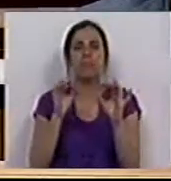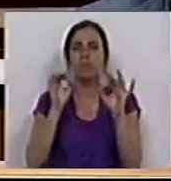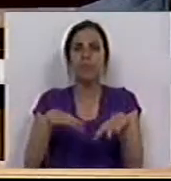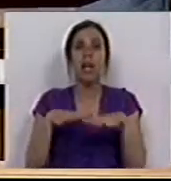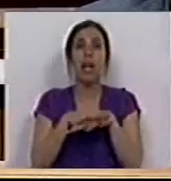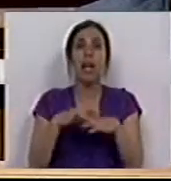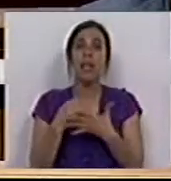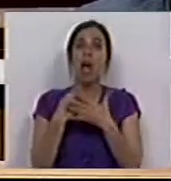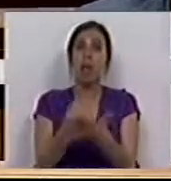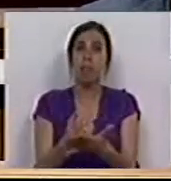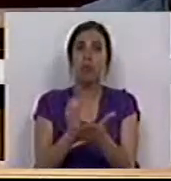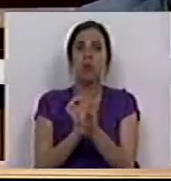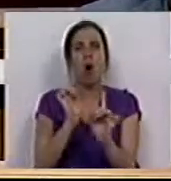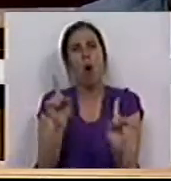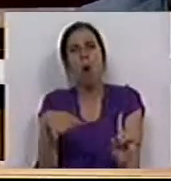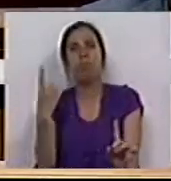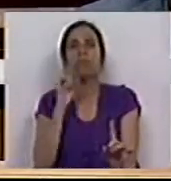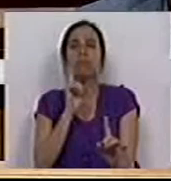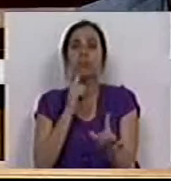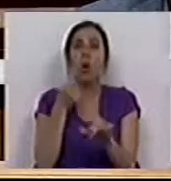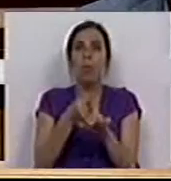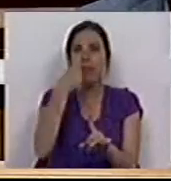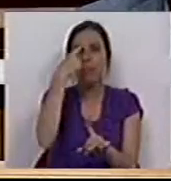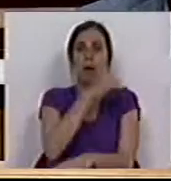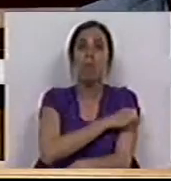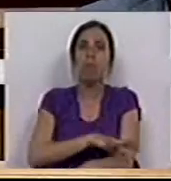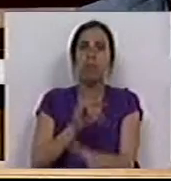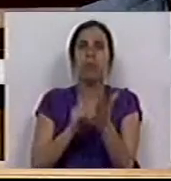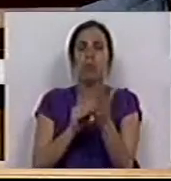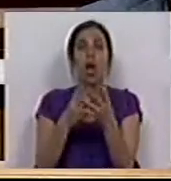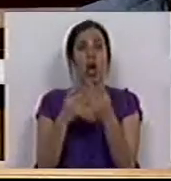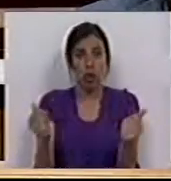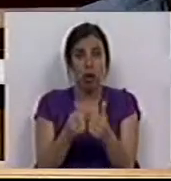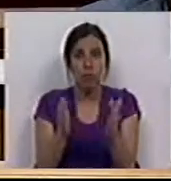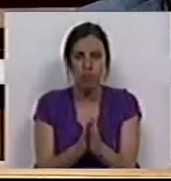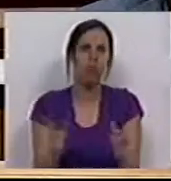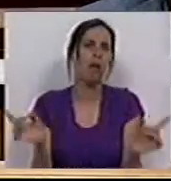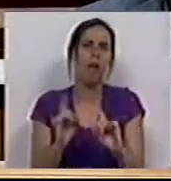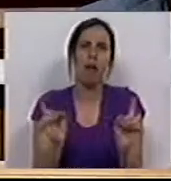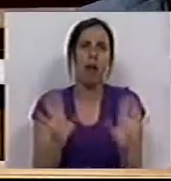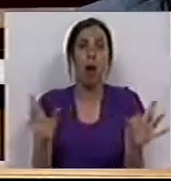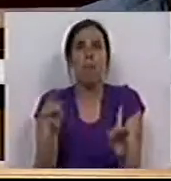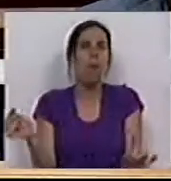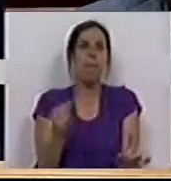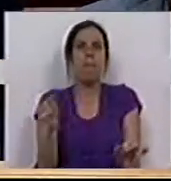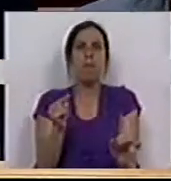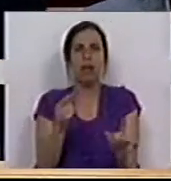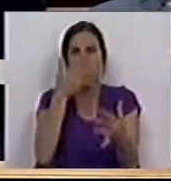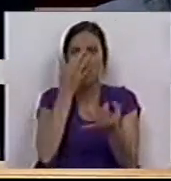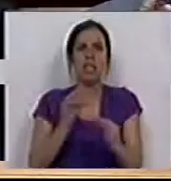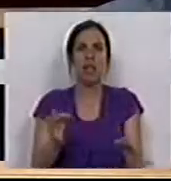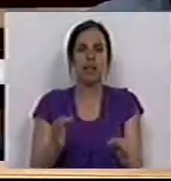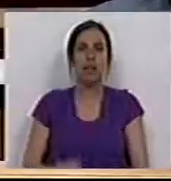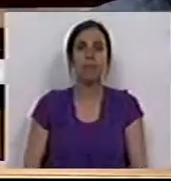a rede de apoios sociais que era essencial ao combate à pobreza. Resolve tudo? Não, não resolve tudo. Mas é o mínimo da decência.